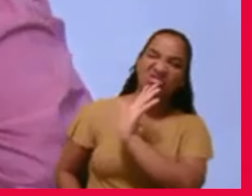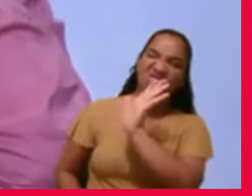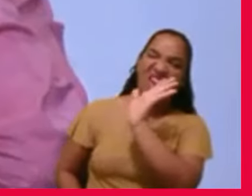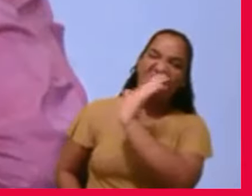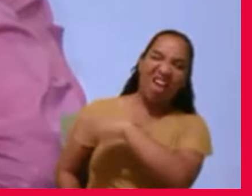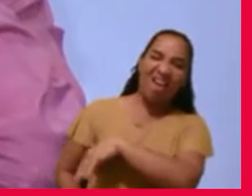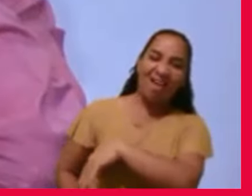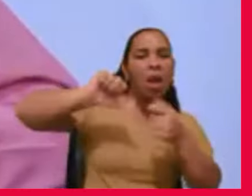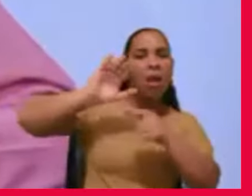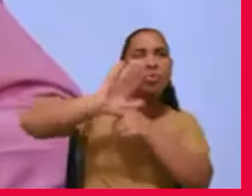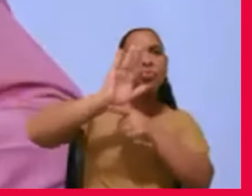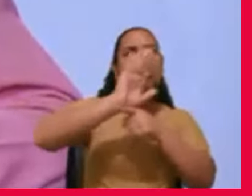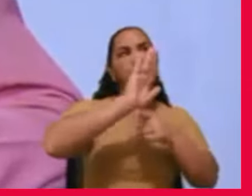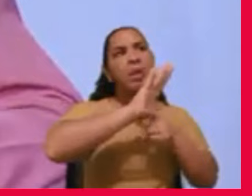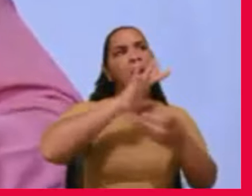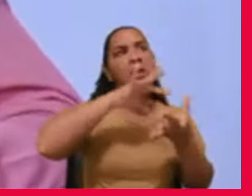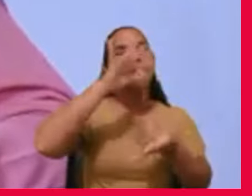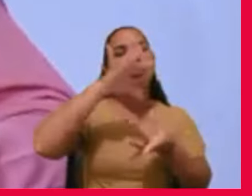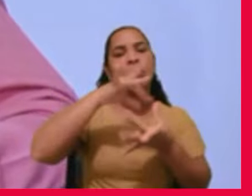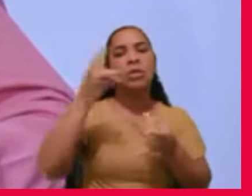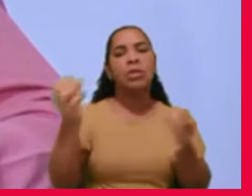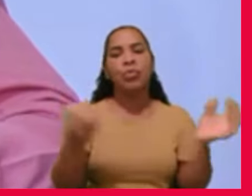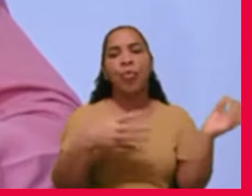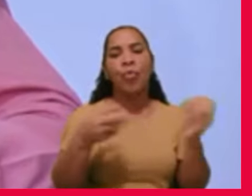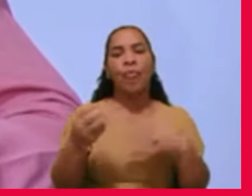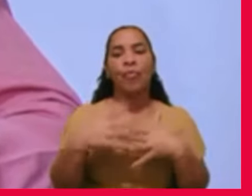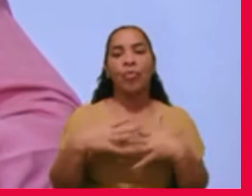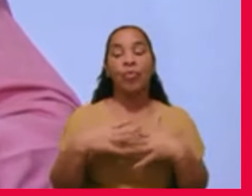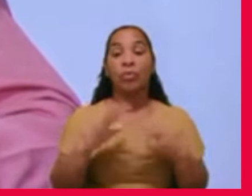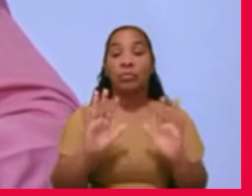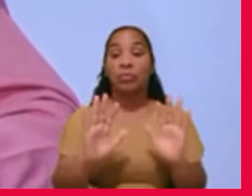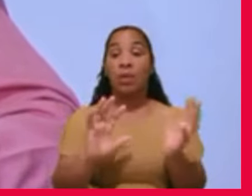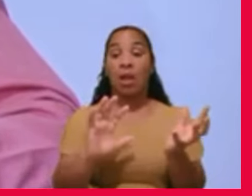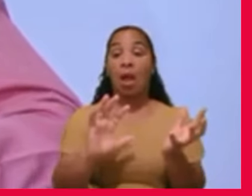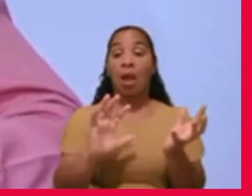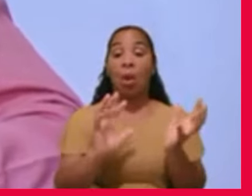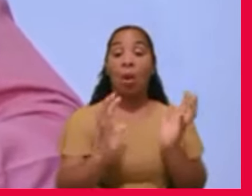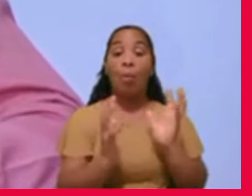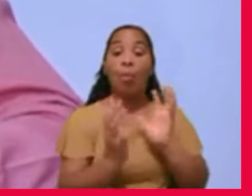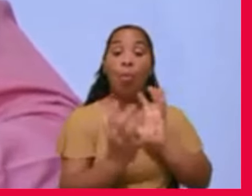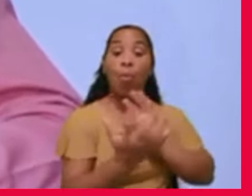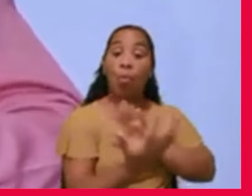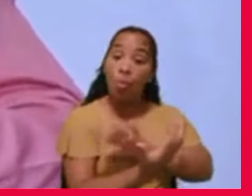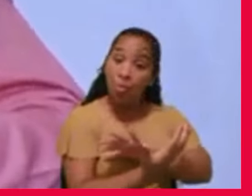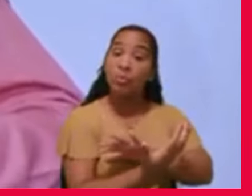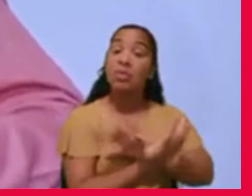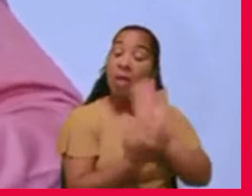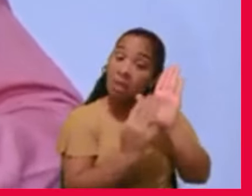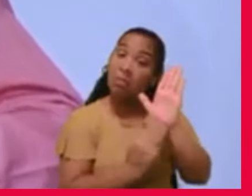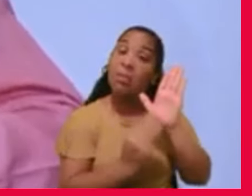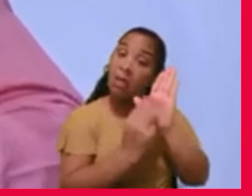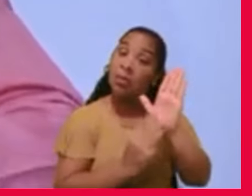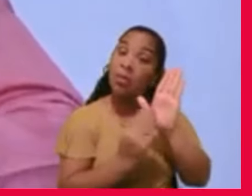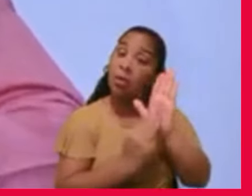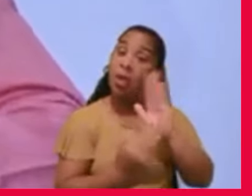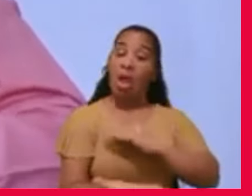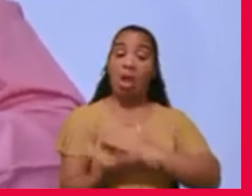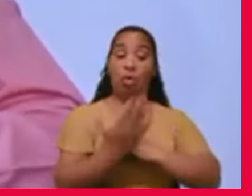agora noutra. É um processo metodológico para a evolução, o normal